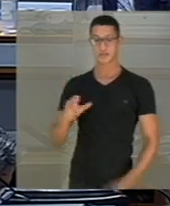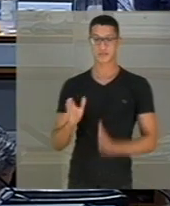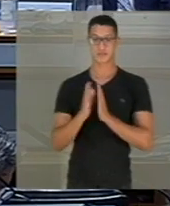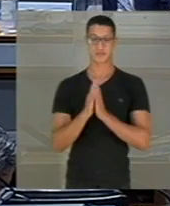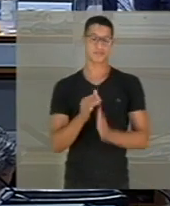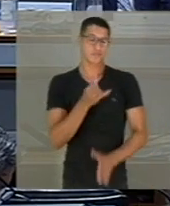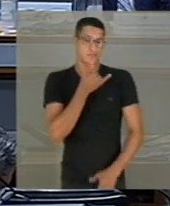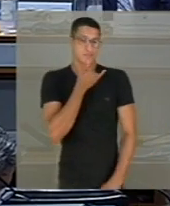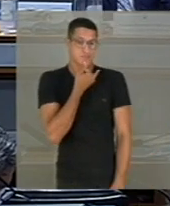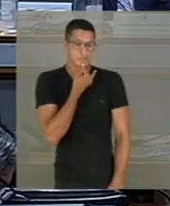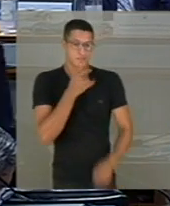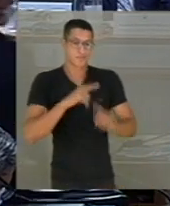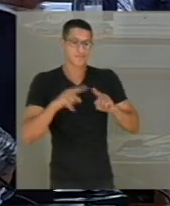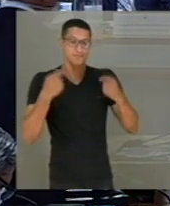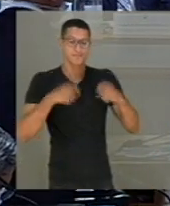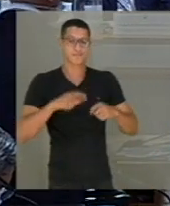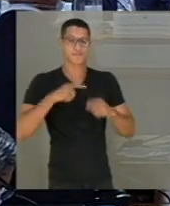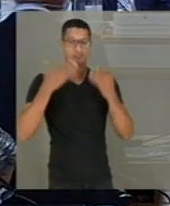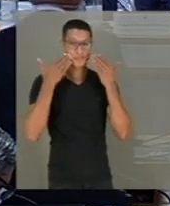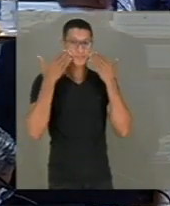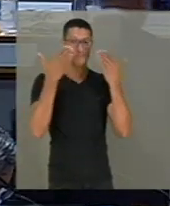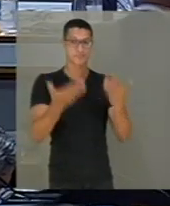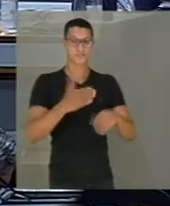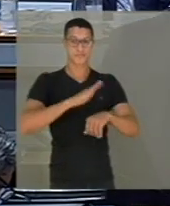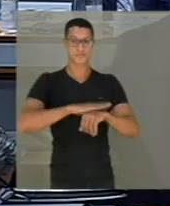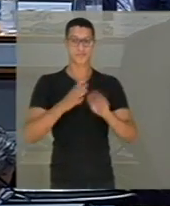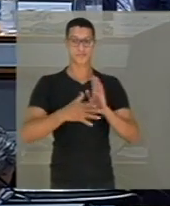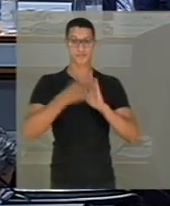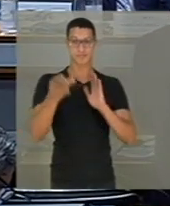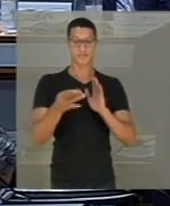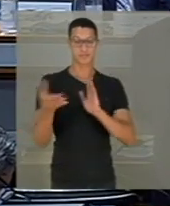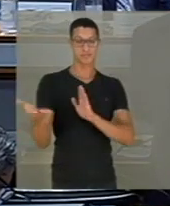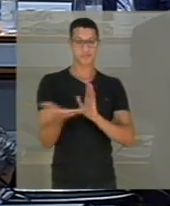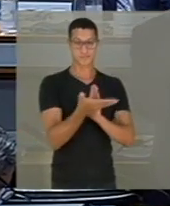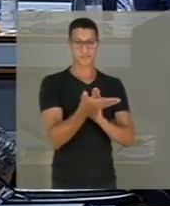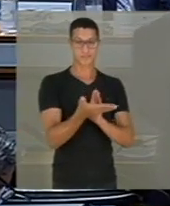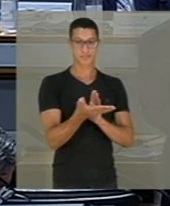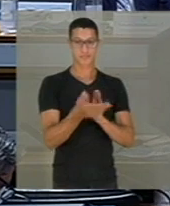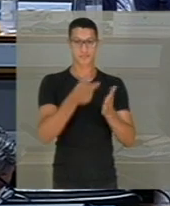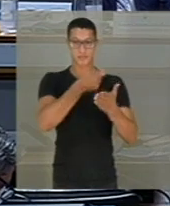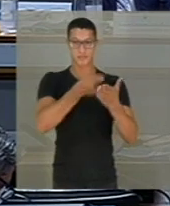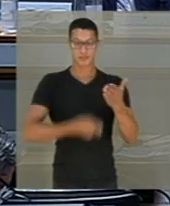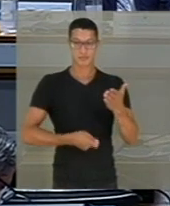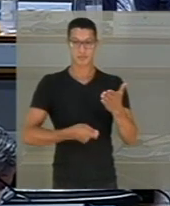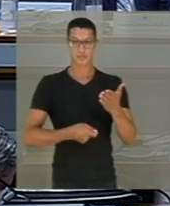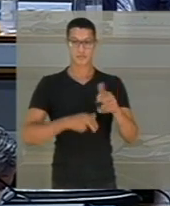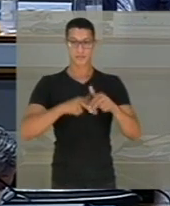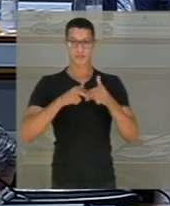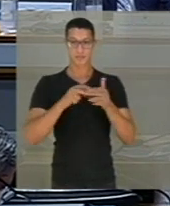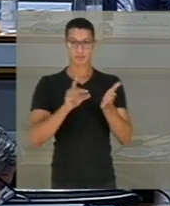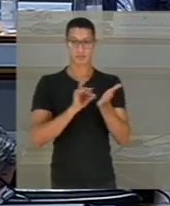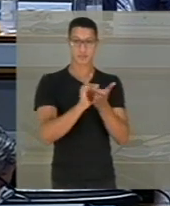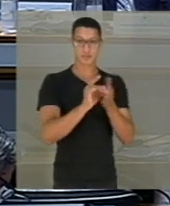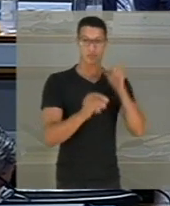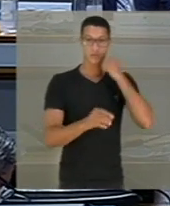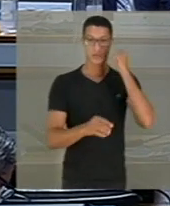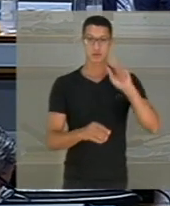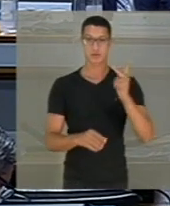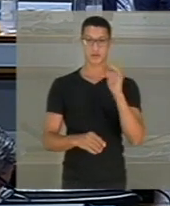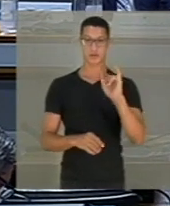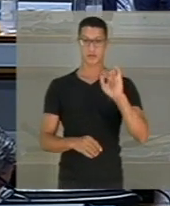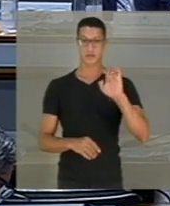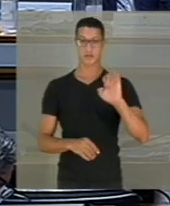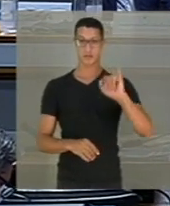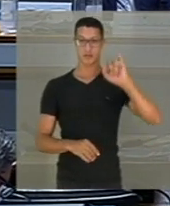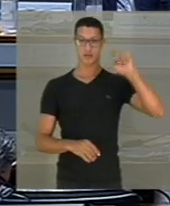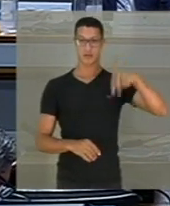Lamento muito, mas faz necessário apresentar nesse instante requerimento a V. Exª ao relator pelo indiciamento do senador Luiz Carlos Reise,